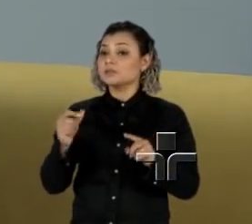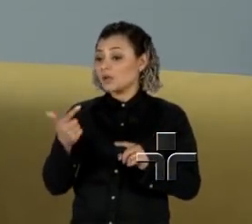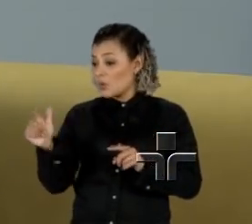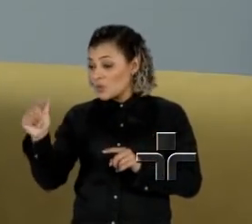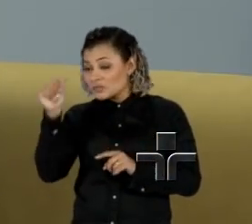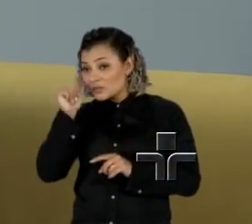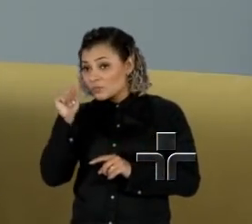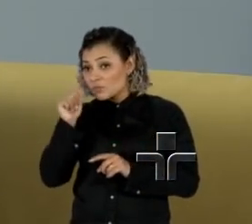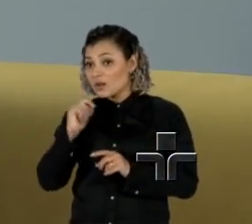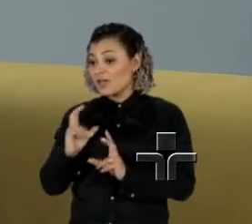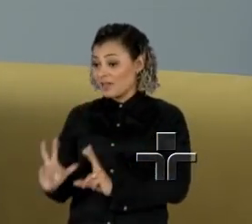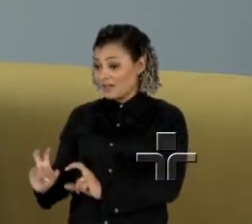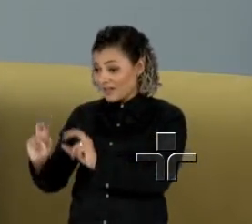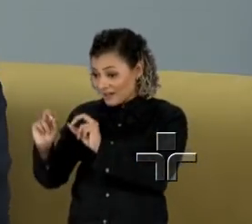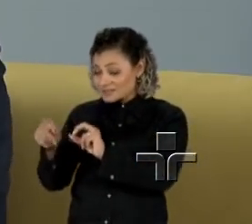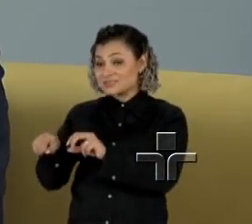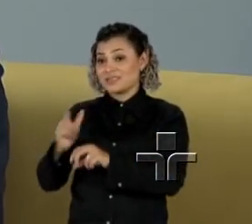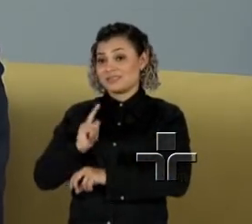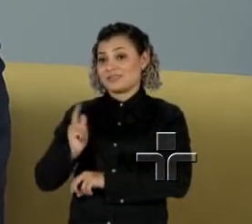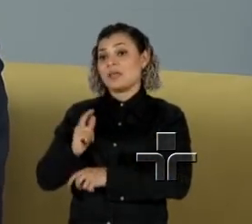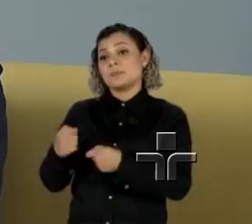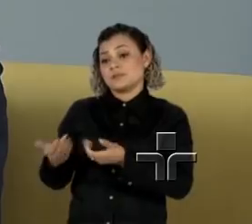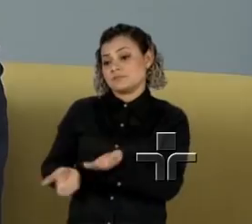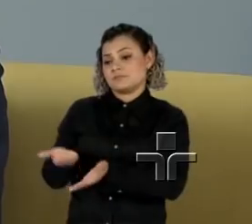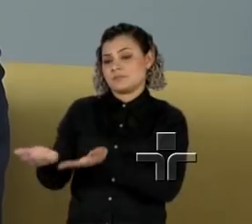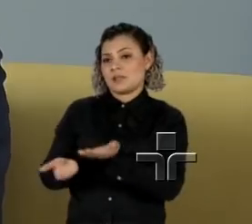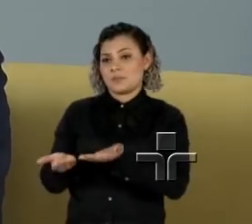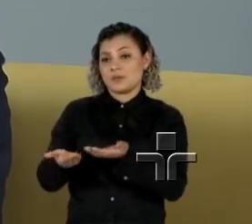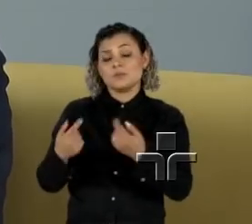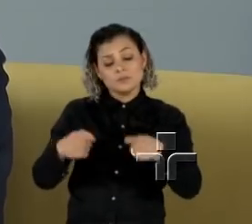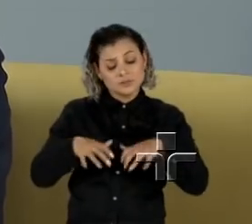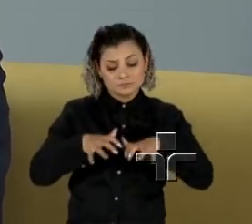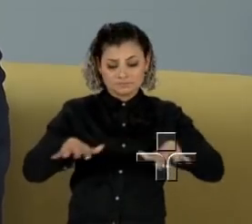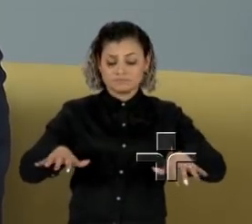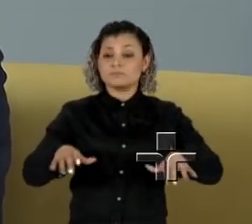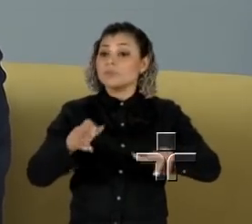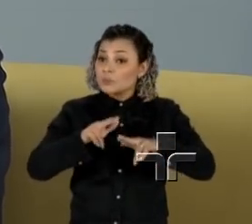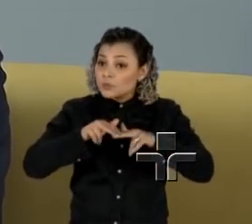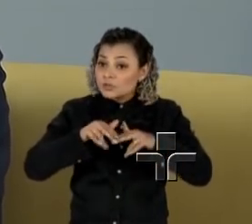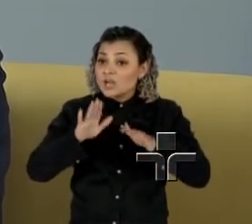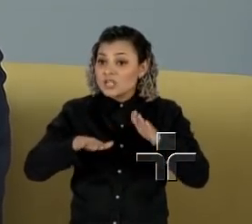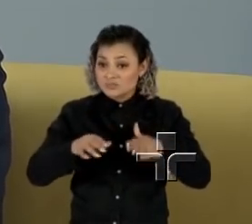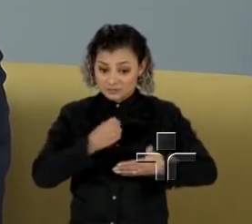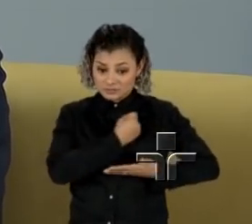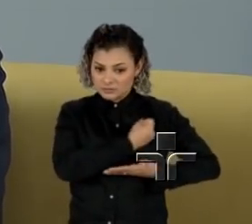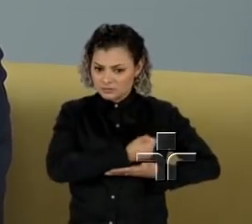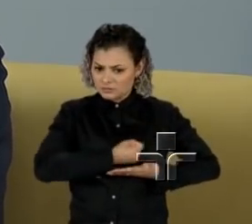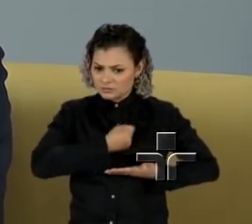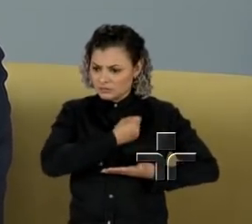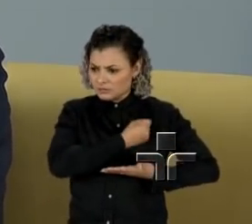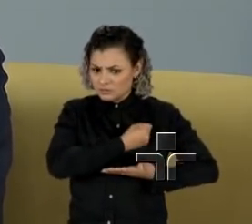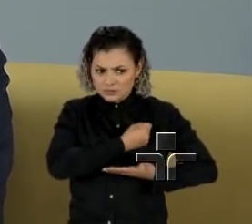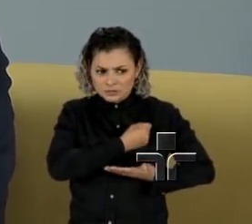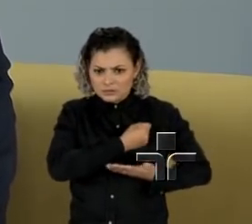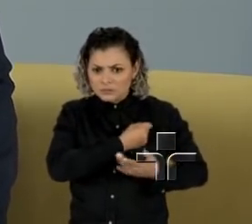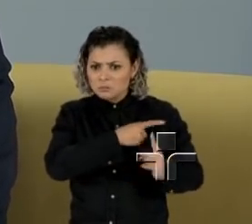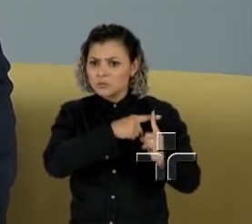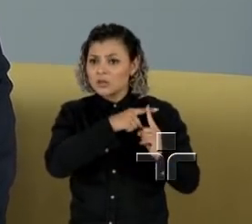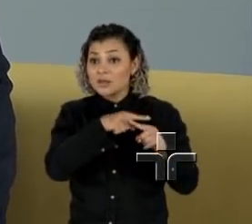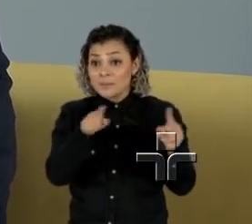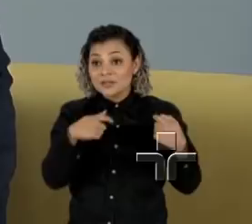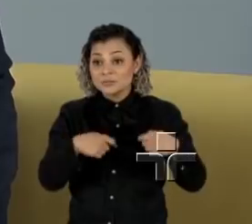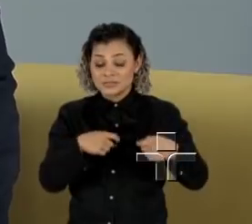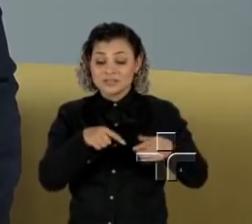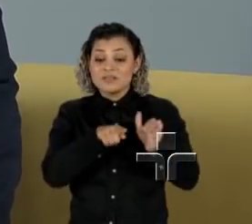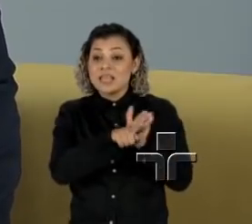tem uma janela de oportunidade para fazer o diagnóstico. E muitas vezes eu tenho falso positivo na mamografia, onde eu preciso fazer a